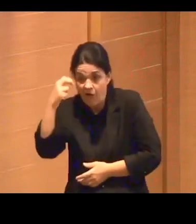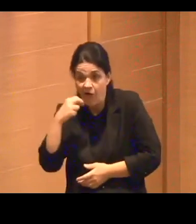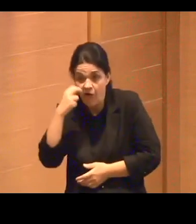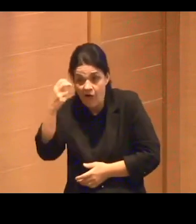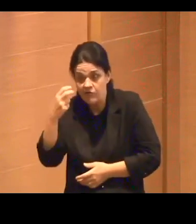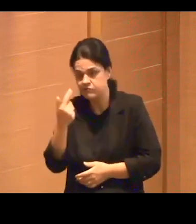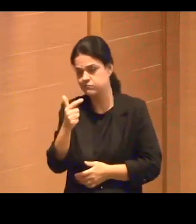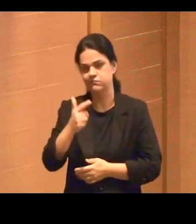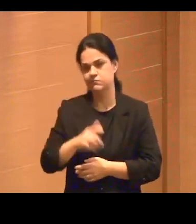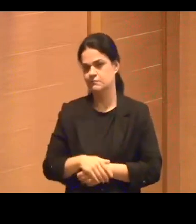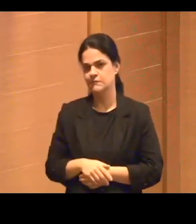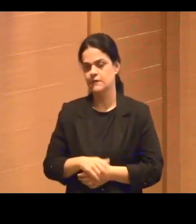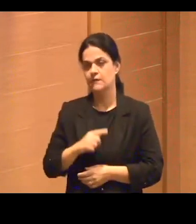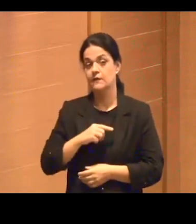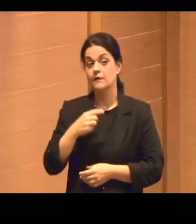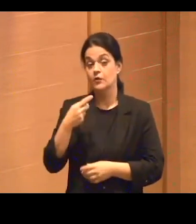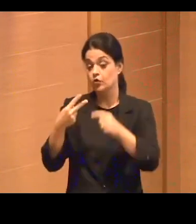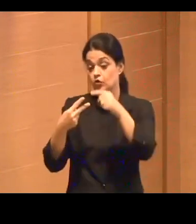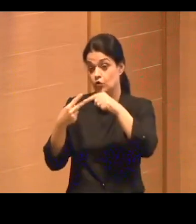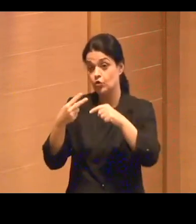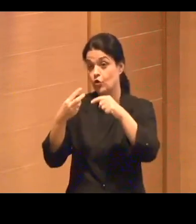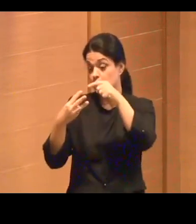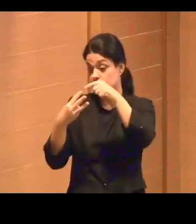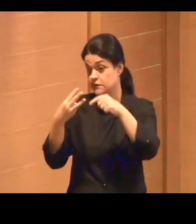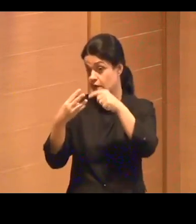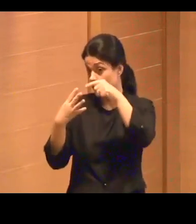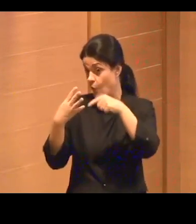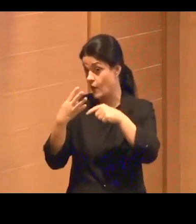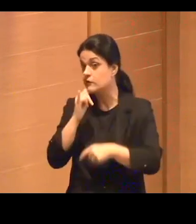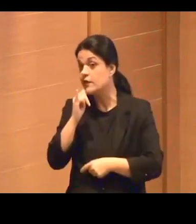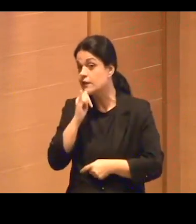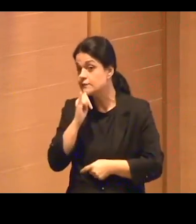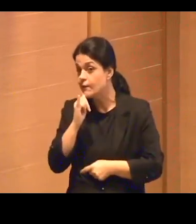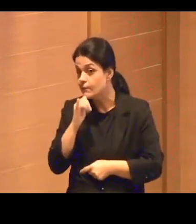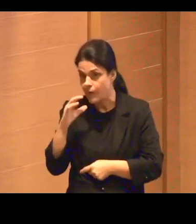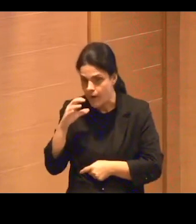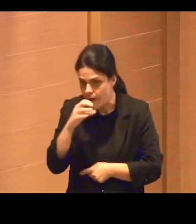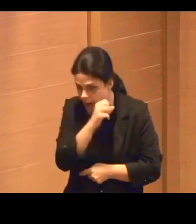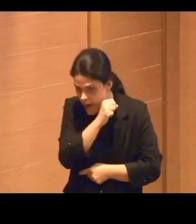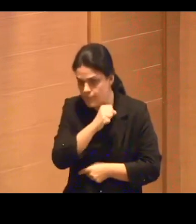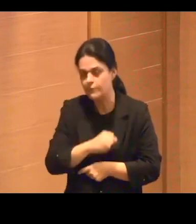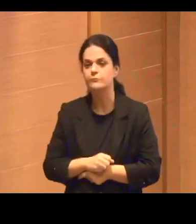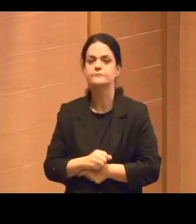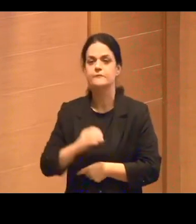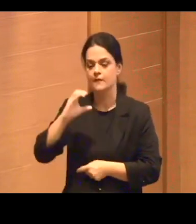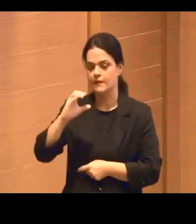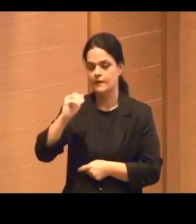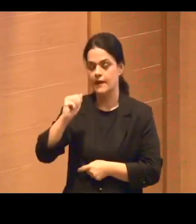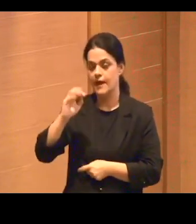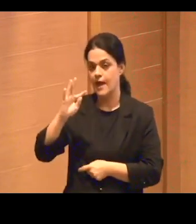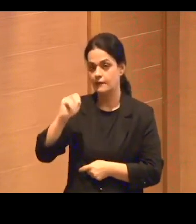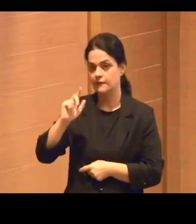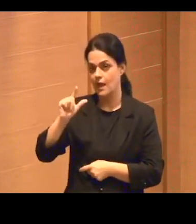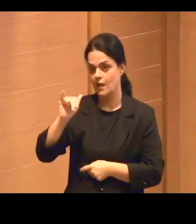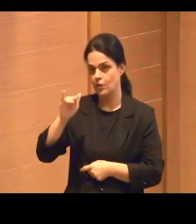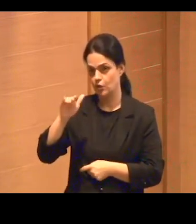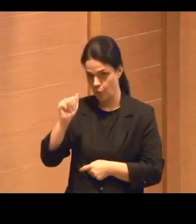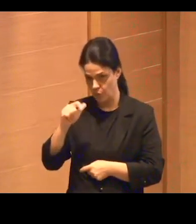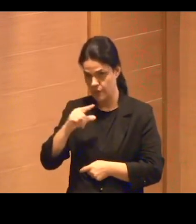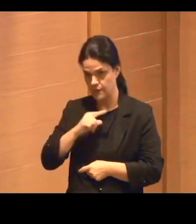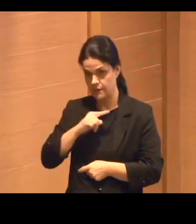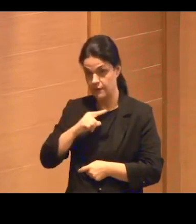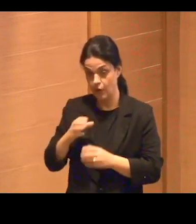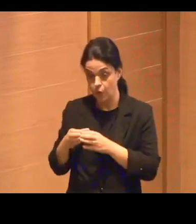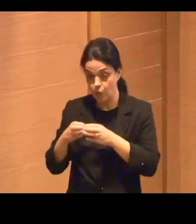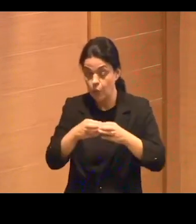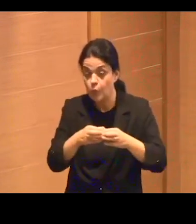Dois, três, quatro exemplos muito breves. Catalunha, um grupo de militantes dessa rede Xnet,